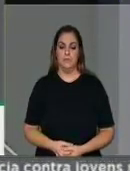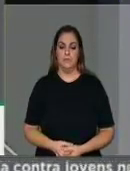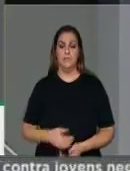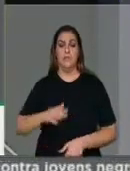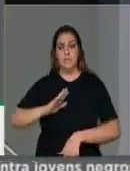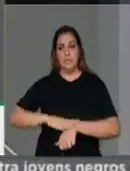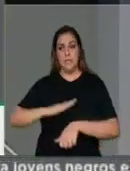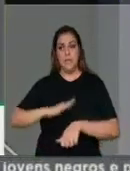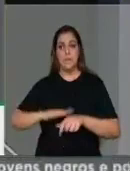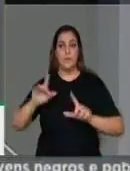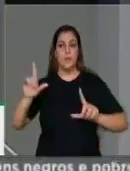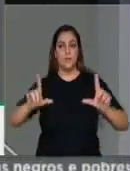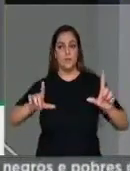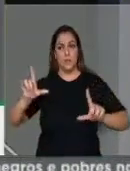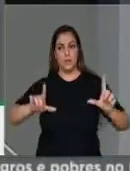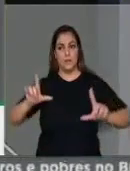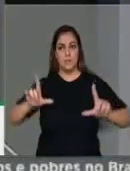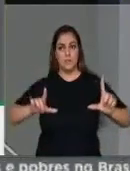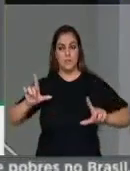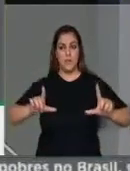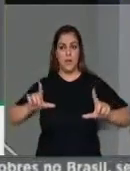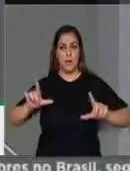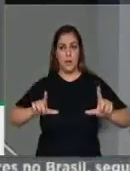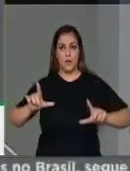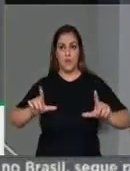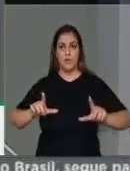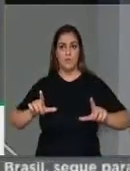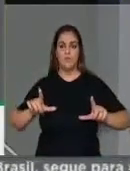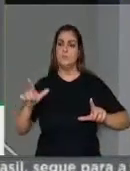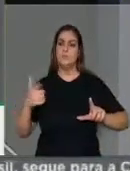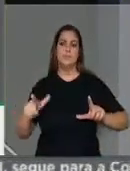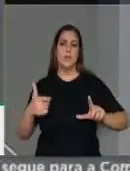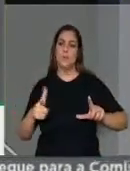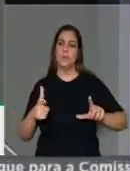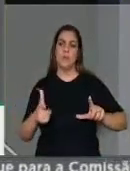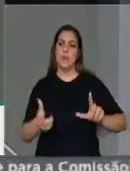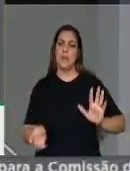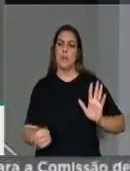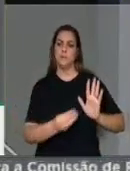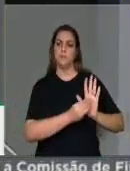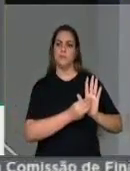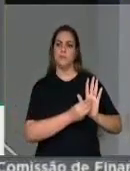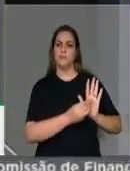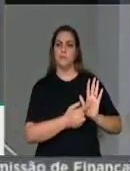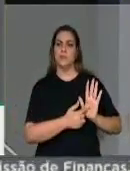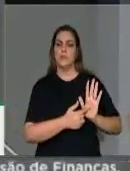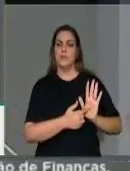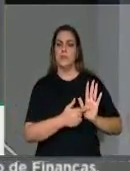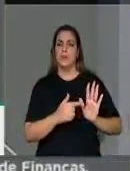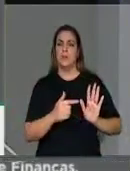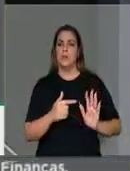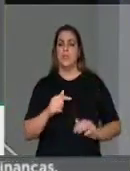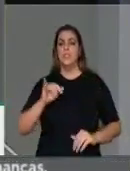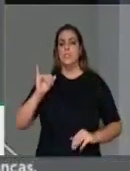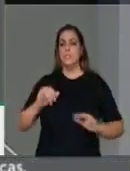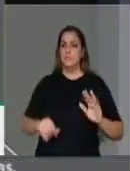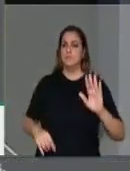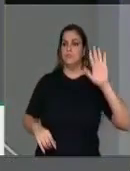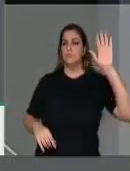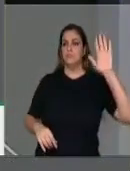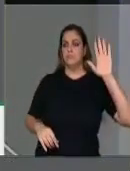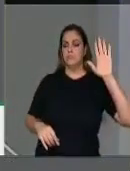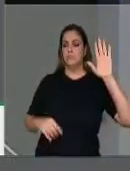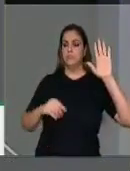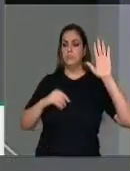televisão não seja somado com aquele que está disputando o cargo majoritário.